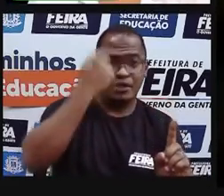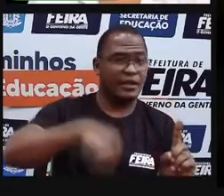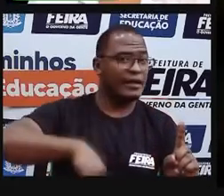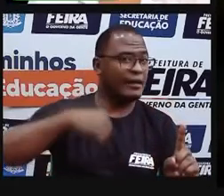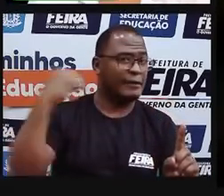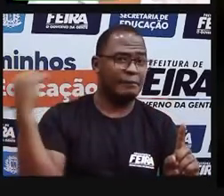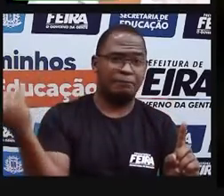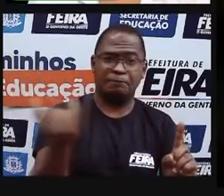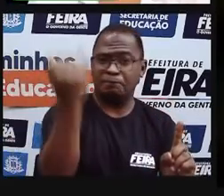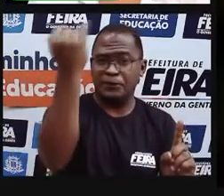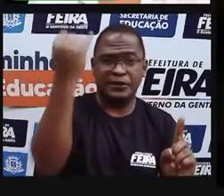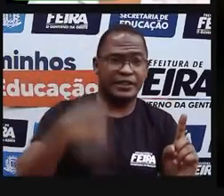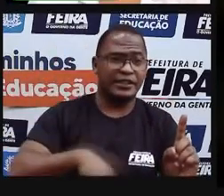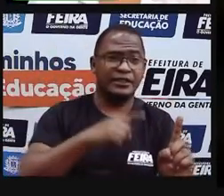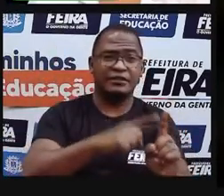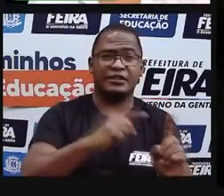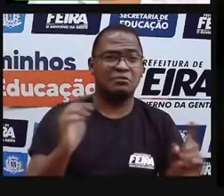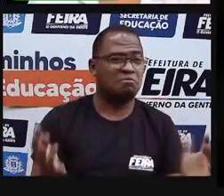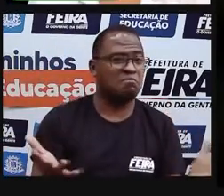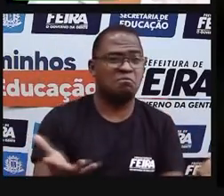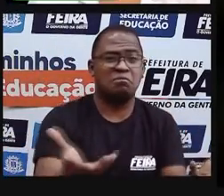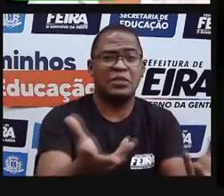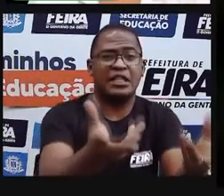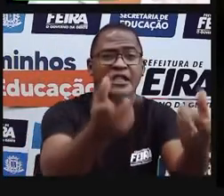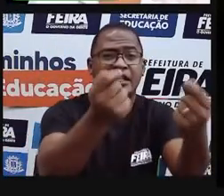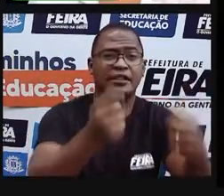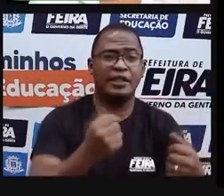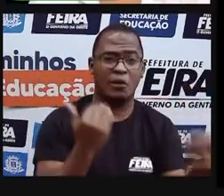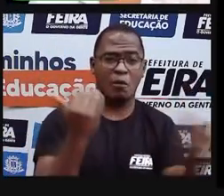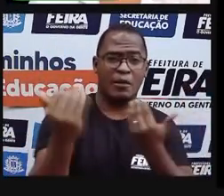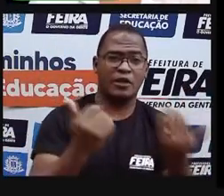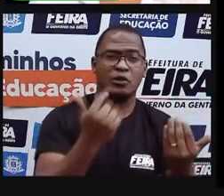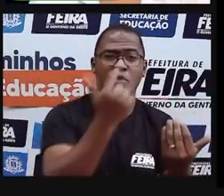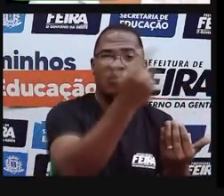emocionar ou cativar de forma consciente.